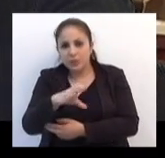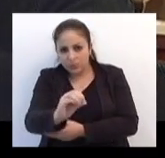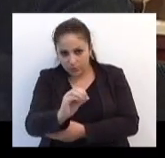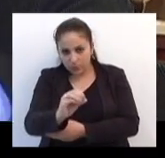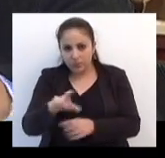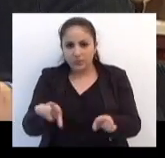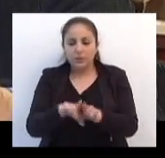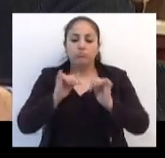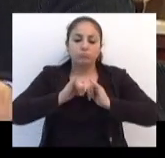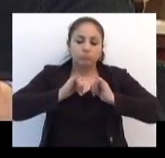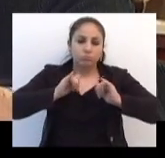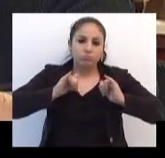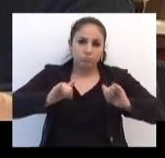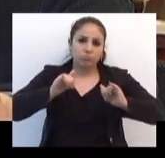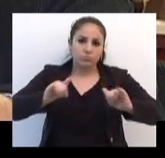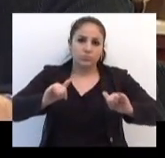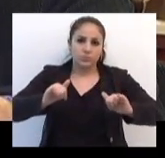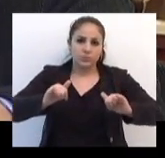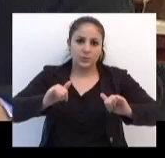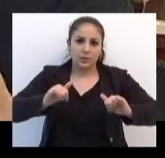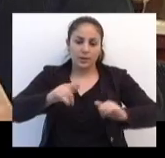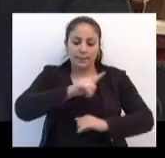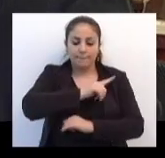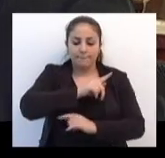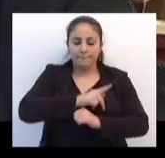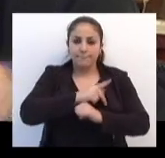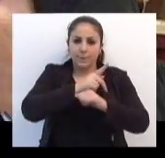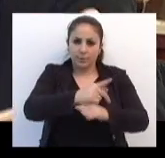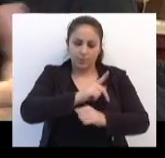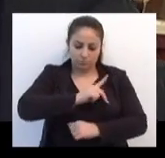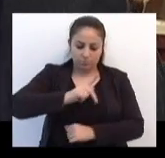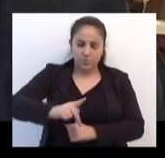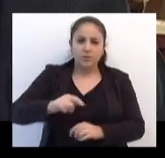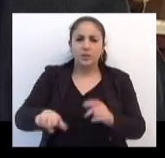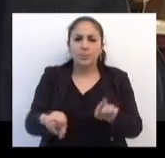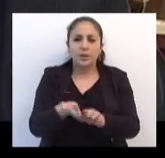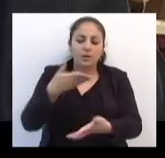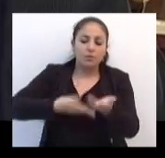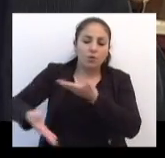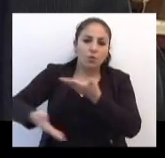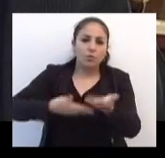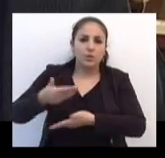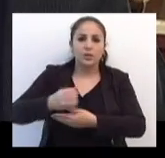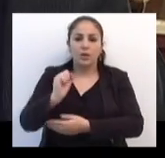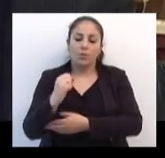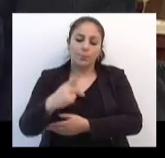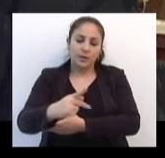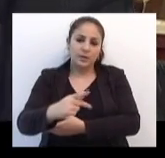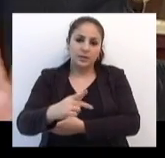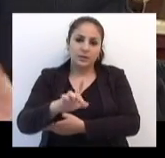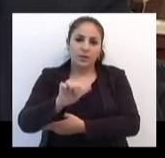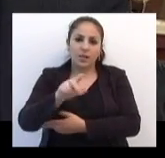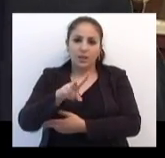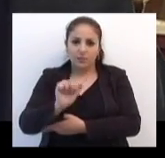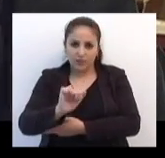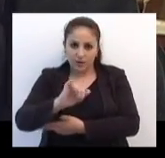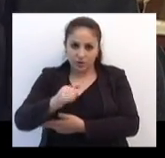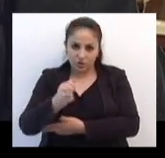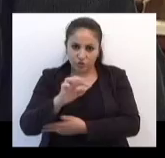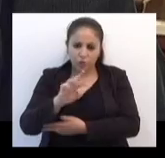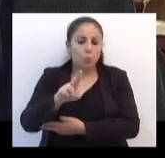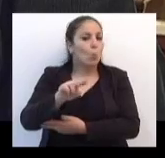em divulgação de delação premiada, envolvido na operação Lava Jato, nunca foi